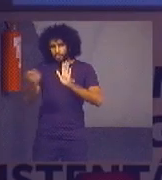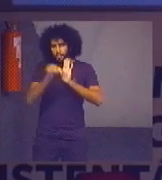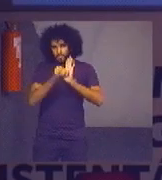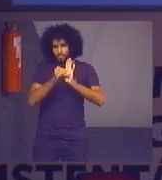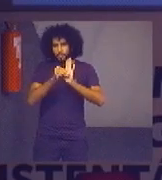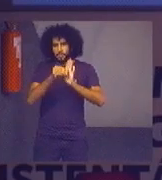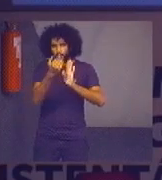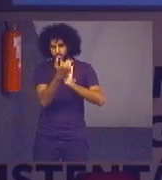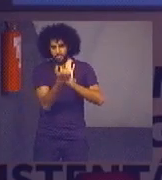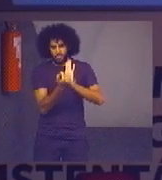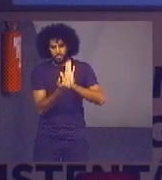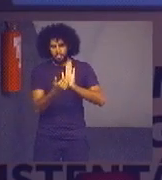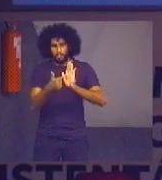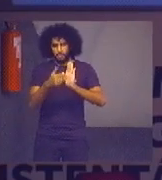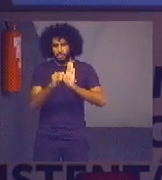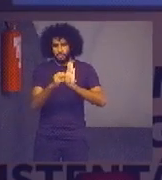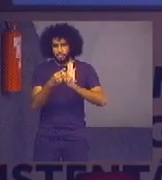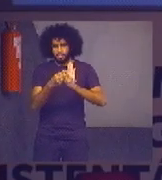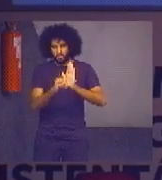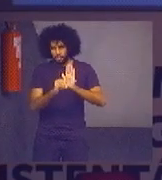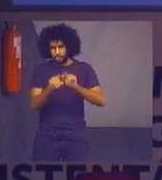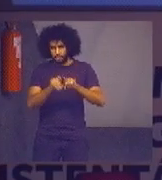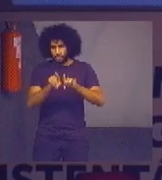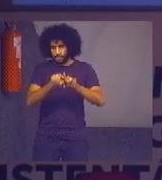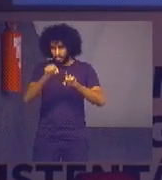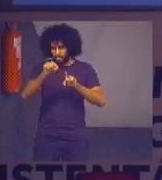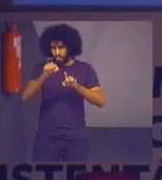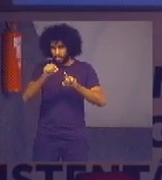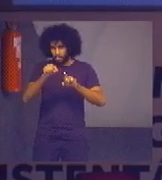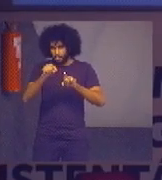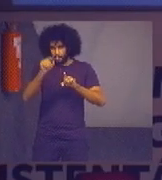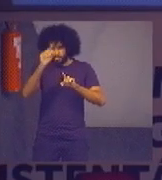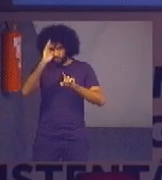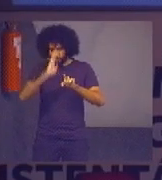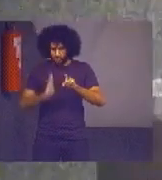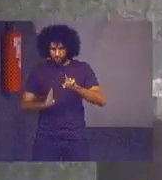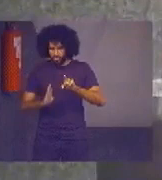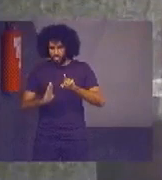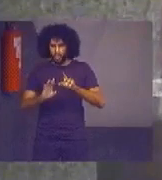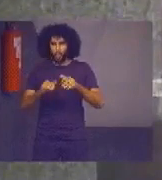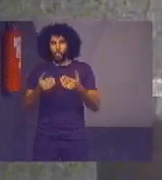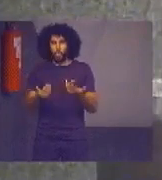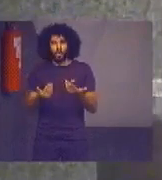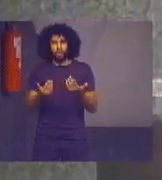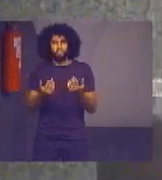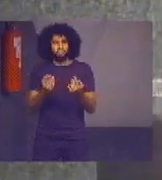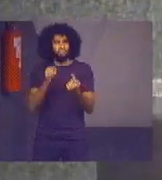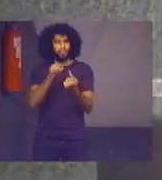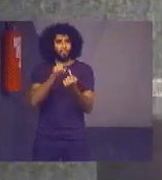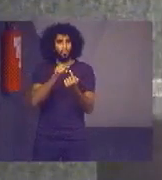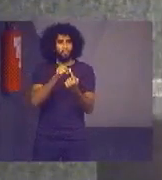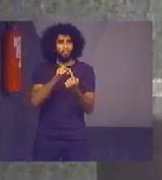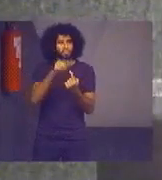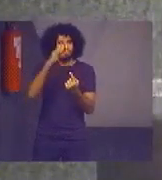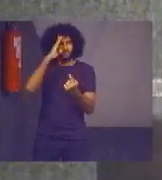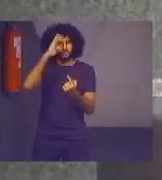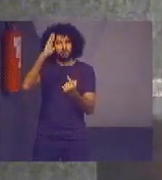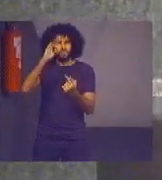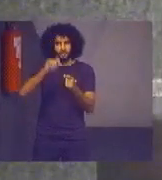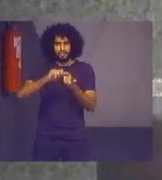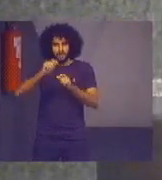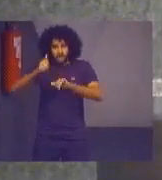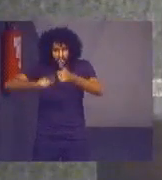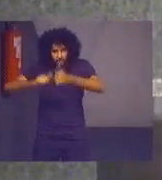e os ODS no Brasil. Os objetivos específicos, avaliar a presença de estruturas de